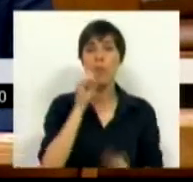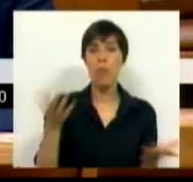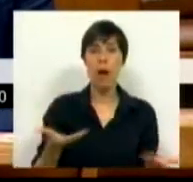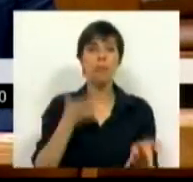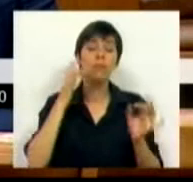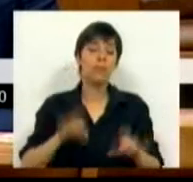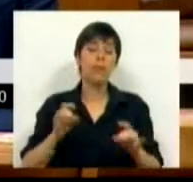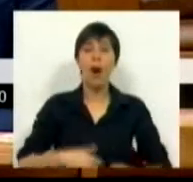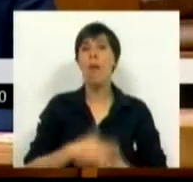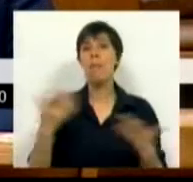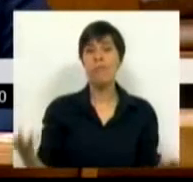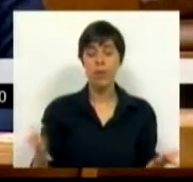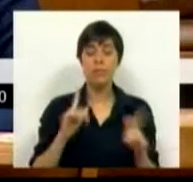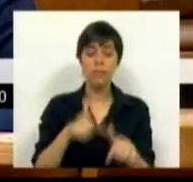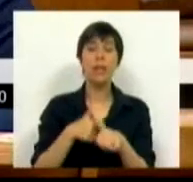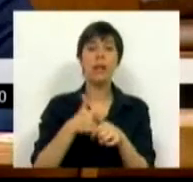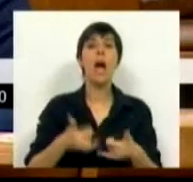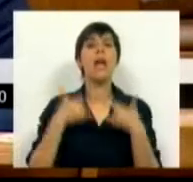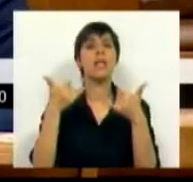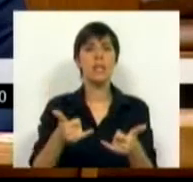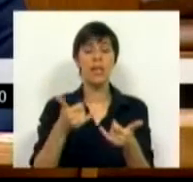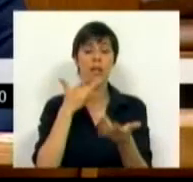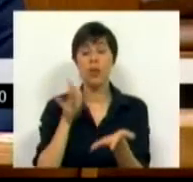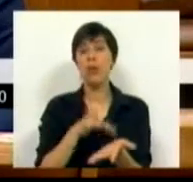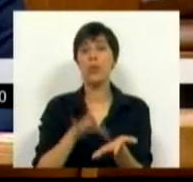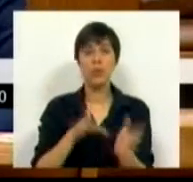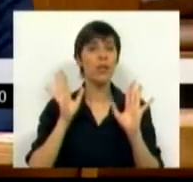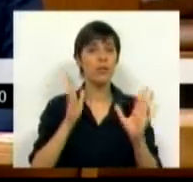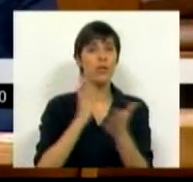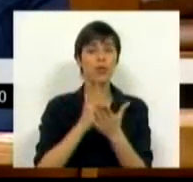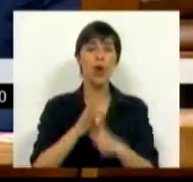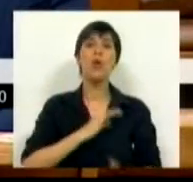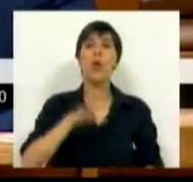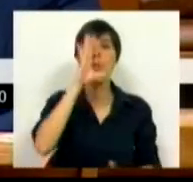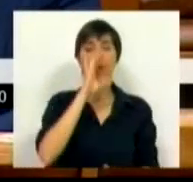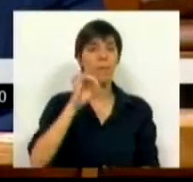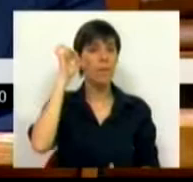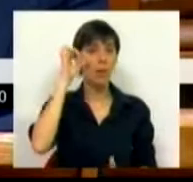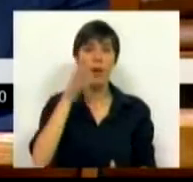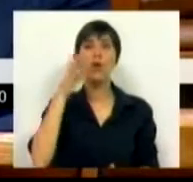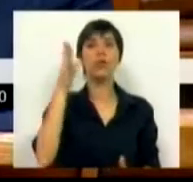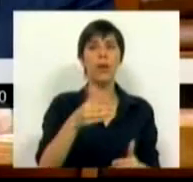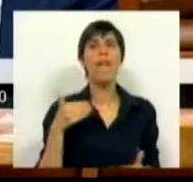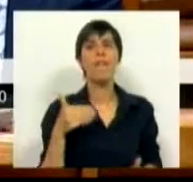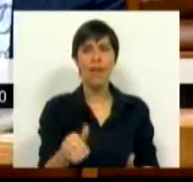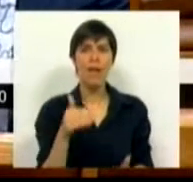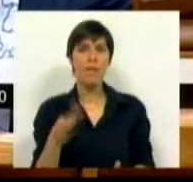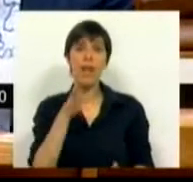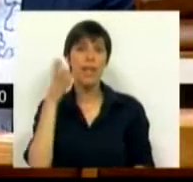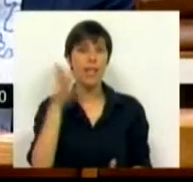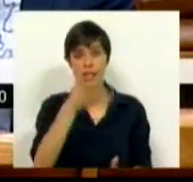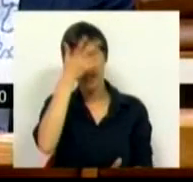e, inevitavelmente, seguir-se-ão os manuais escolares. O Sr. Ministro ainda não o disse, mas vai dizê-lo.